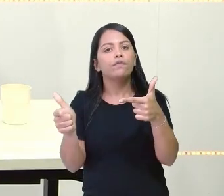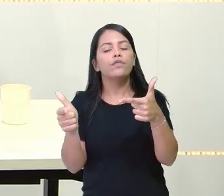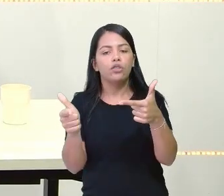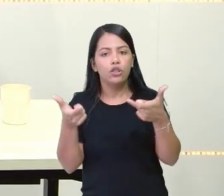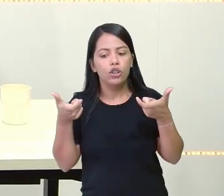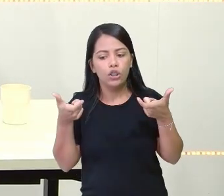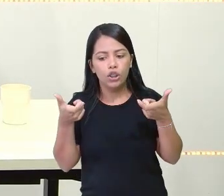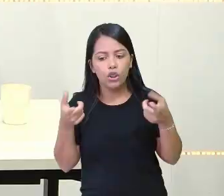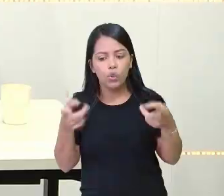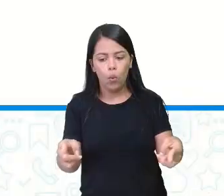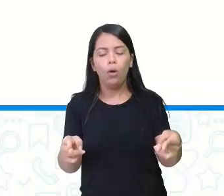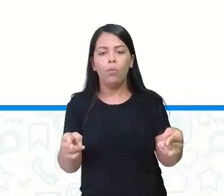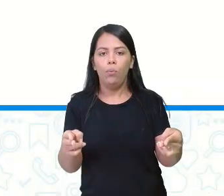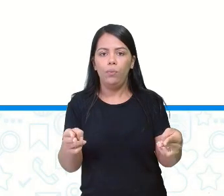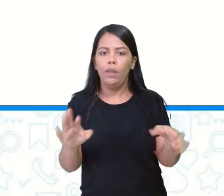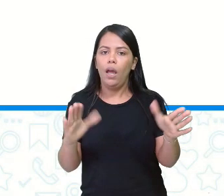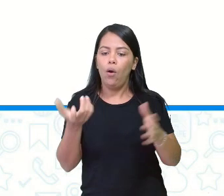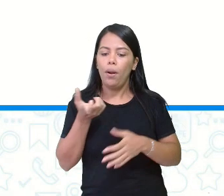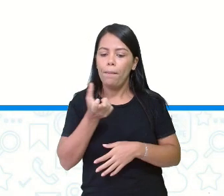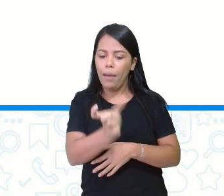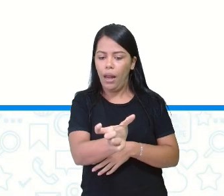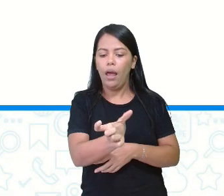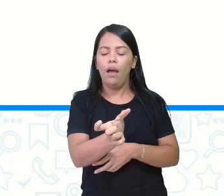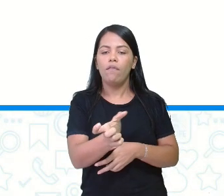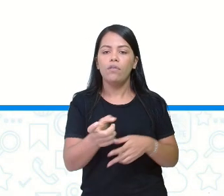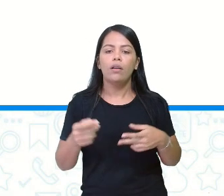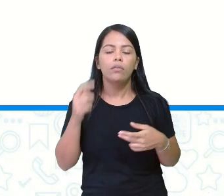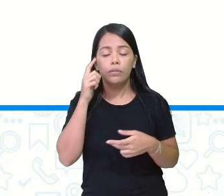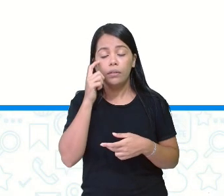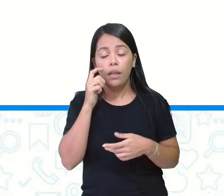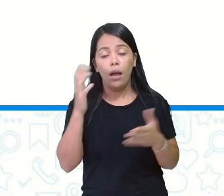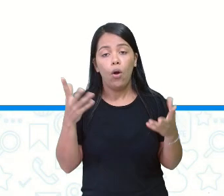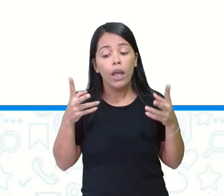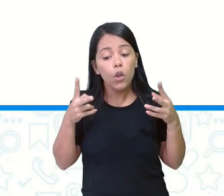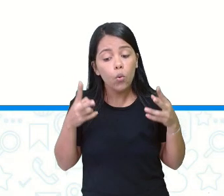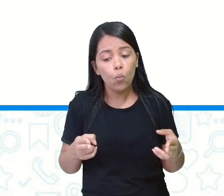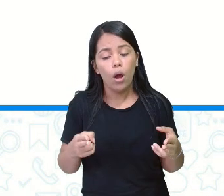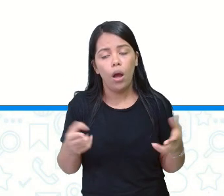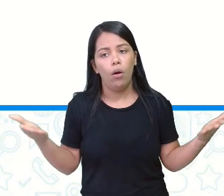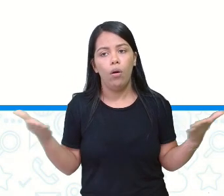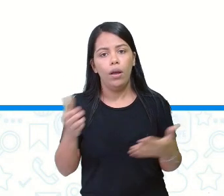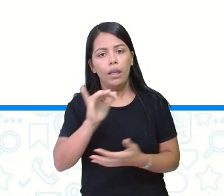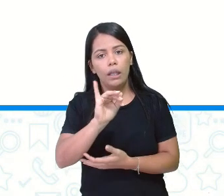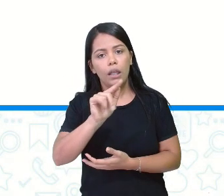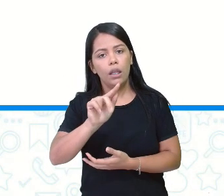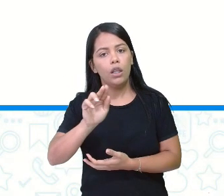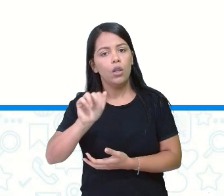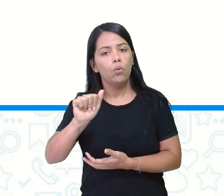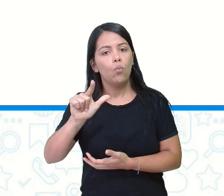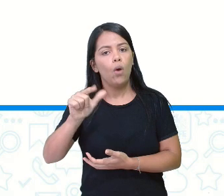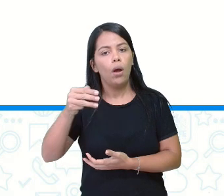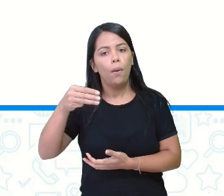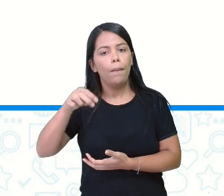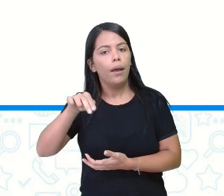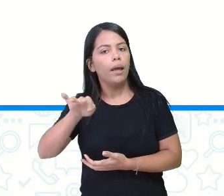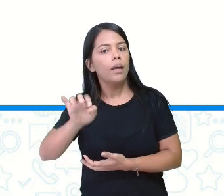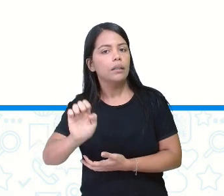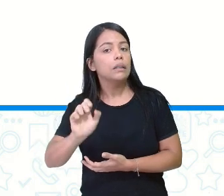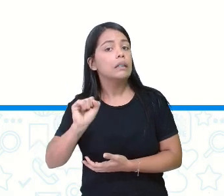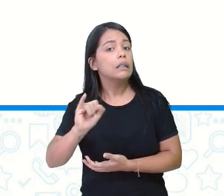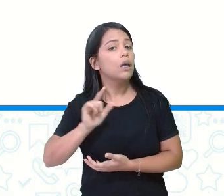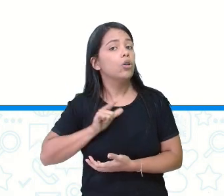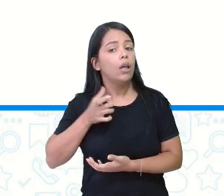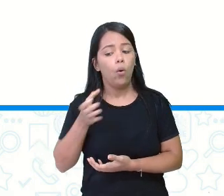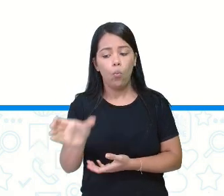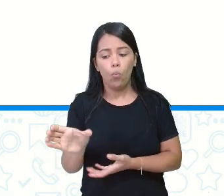agora está aí. Tá pedindo que eu reparta igualmente. O que é que vai acontecer? Quando eu digo igualmente, se eu tenho dois copos,